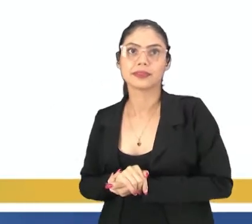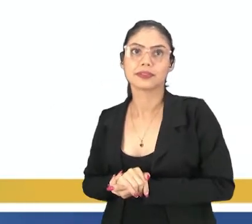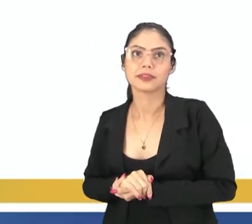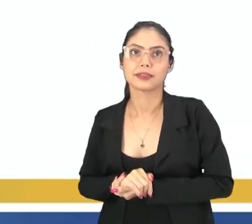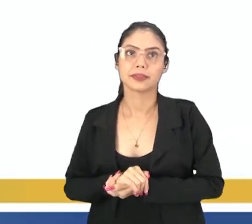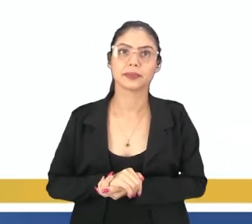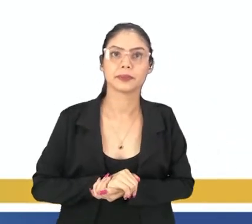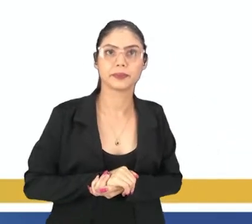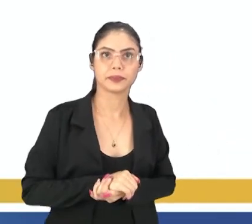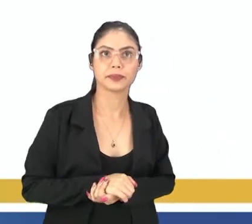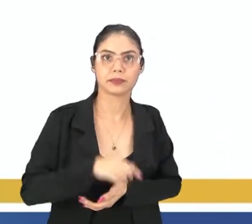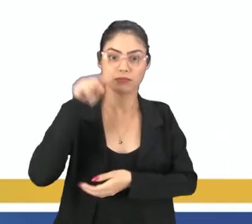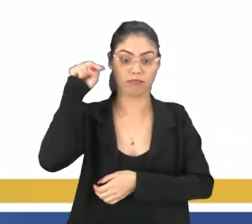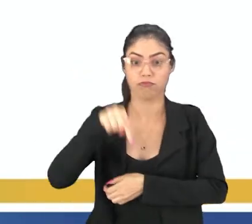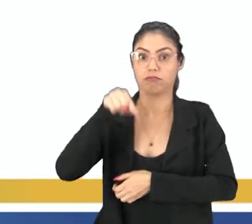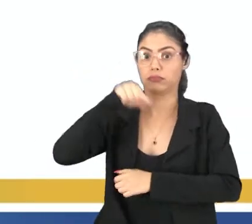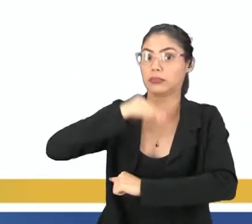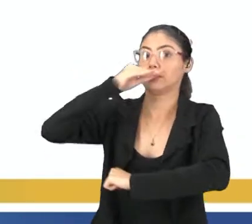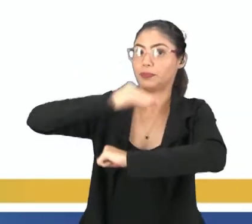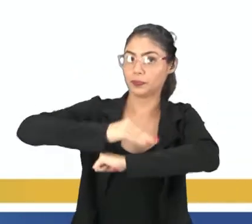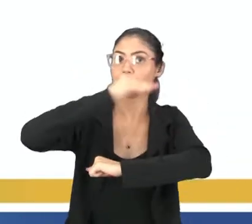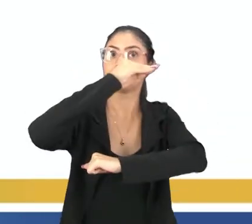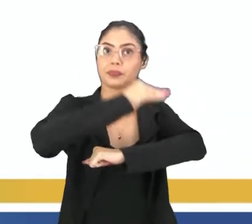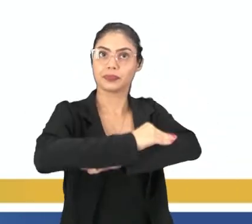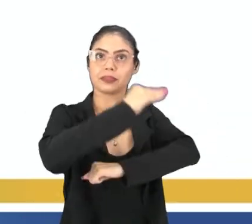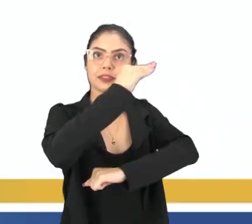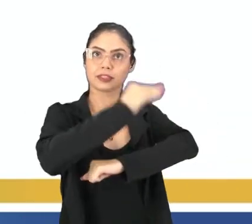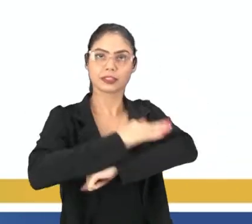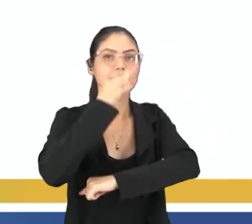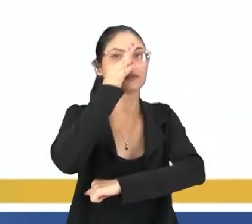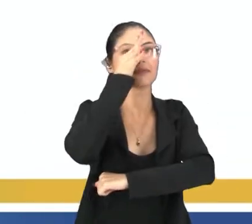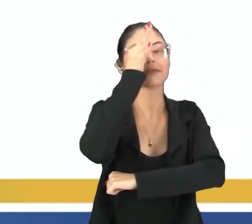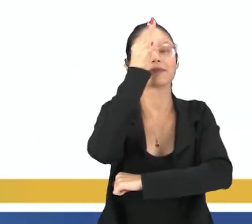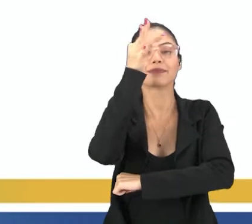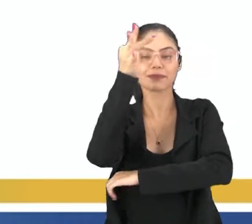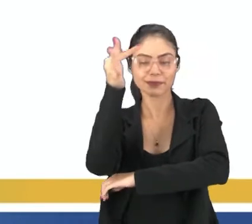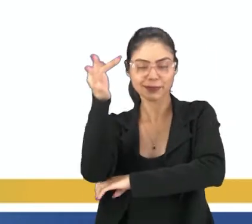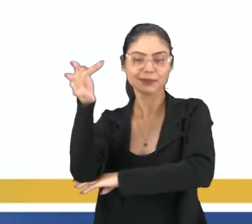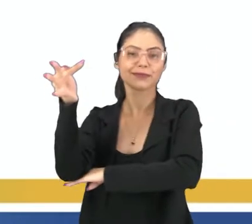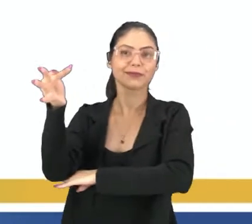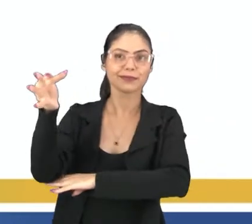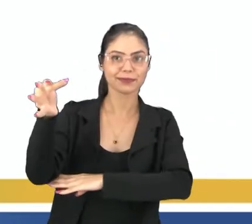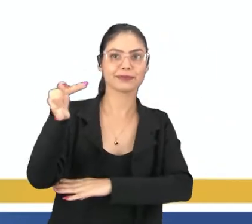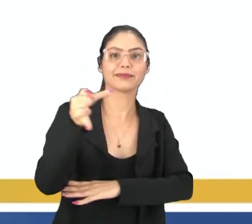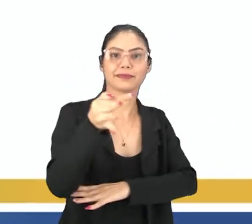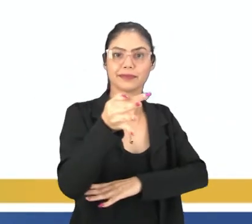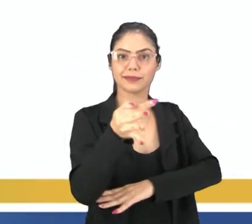Este sapo que é jardineiro?